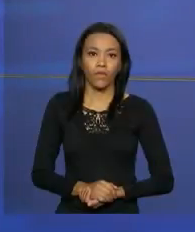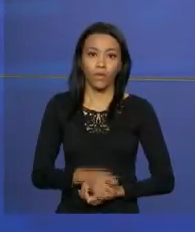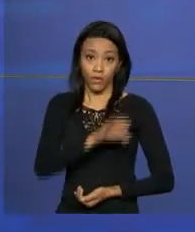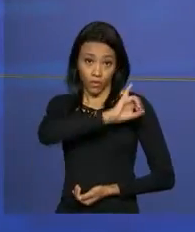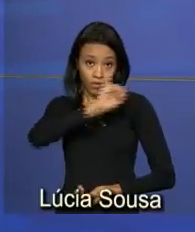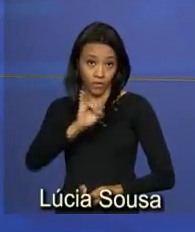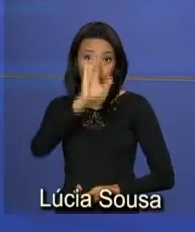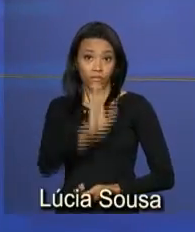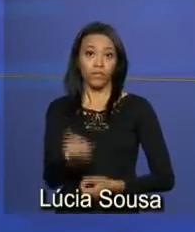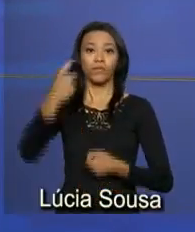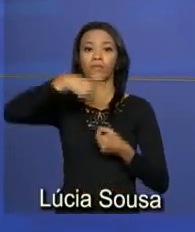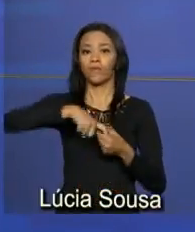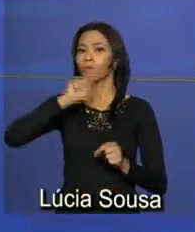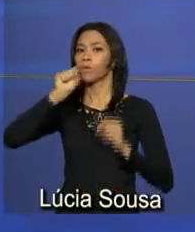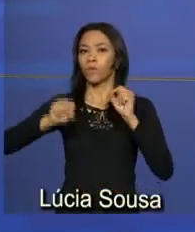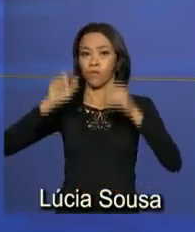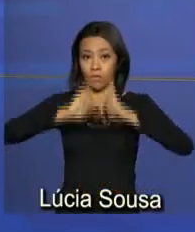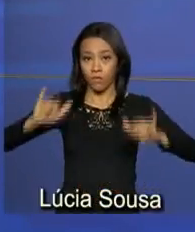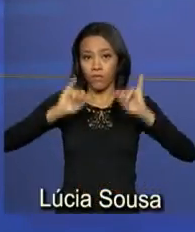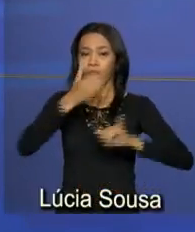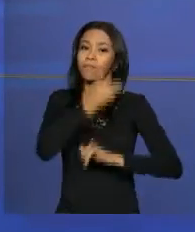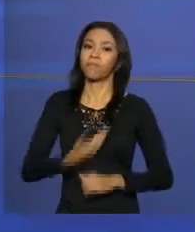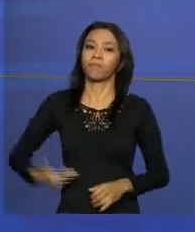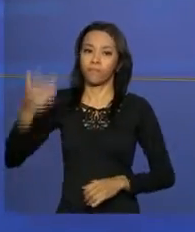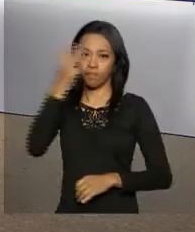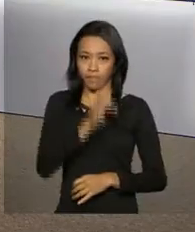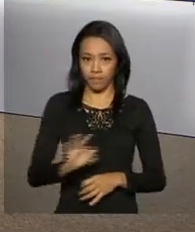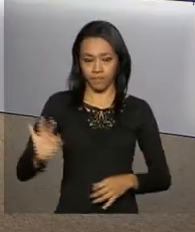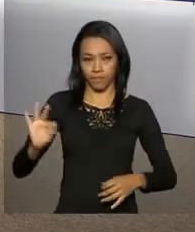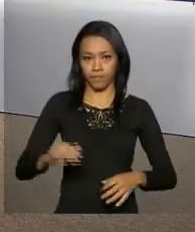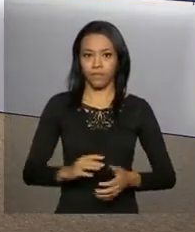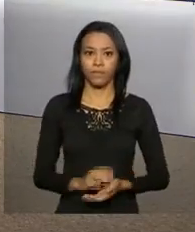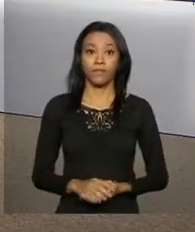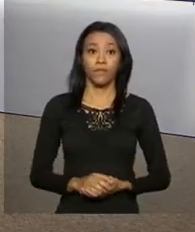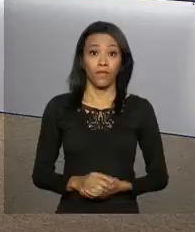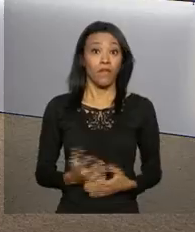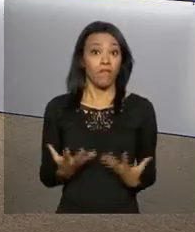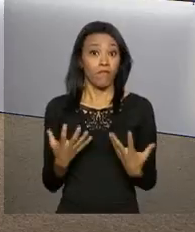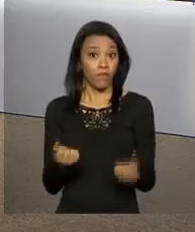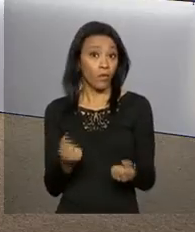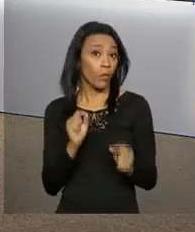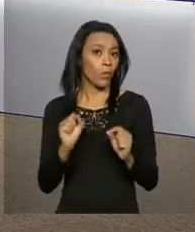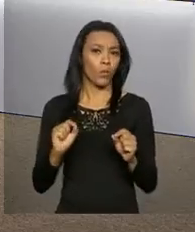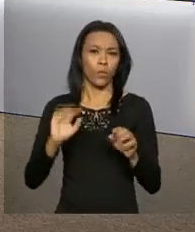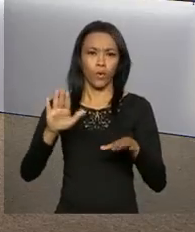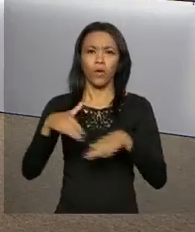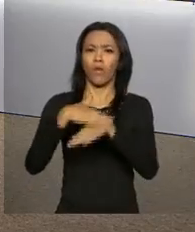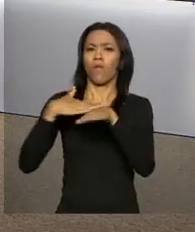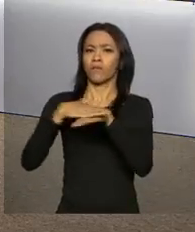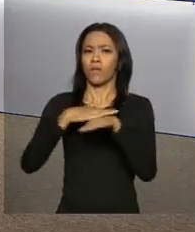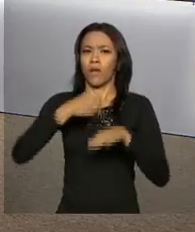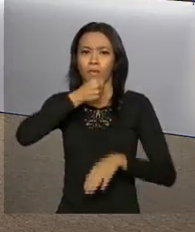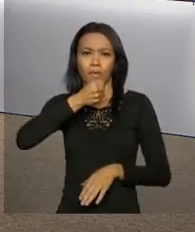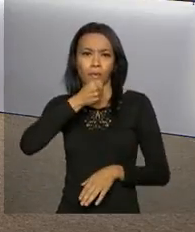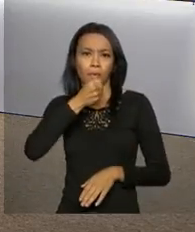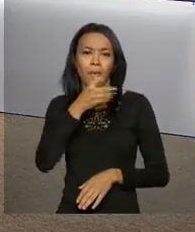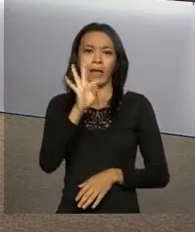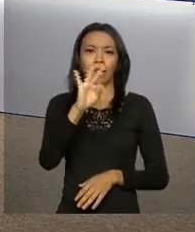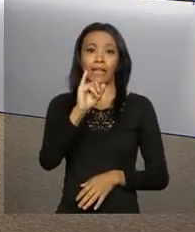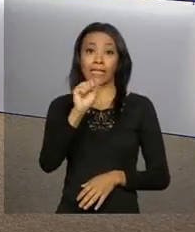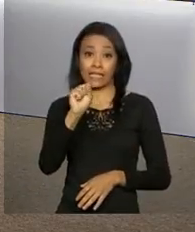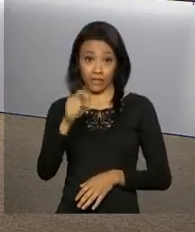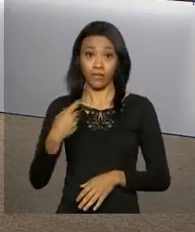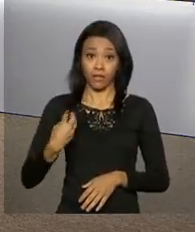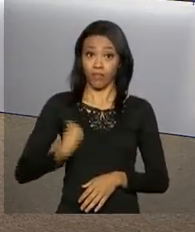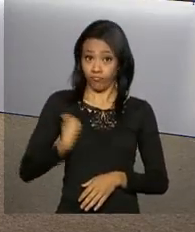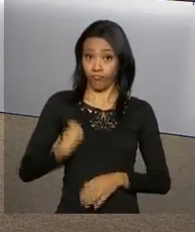Olá, estamos de volta com as informações do governo federal. Vamos direto falar com a repórter Thaís Fadias, que está em uma escola aqui em